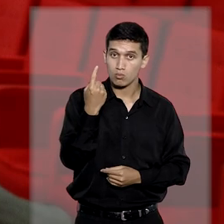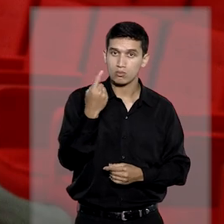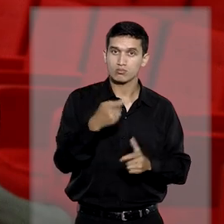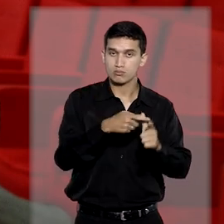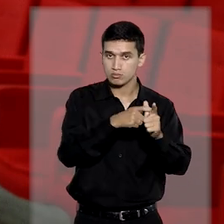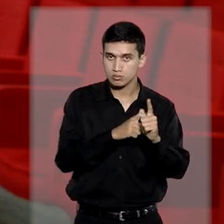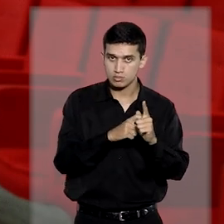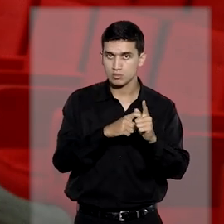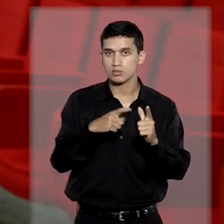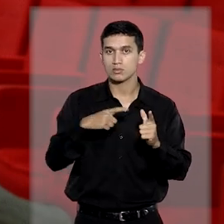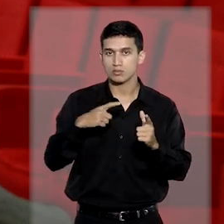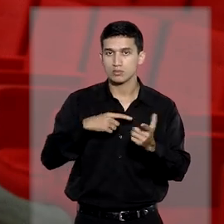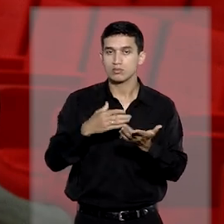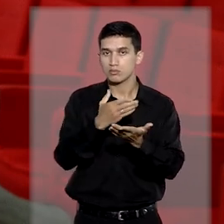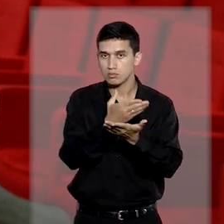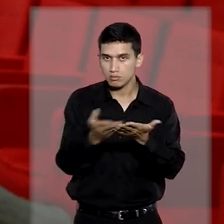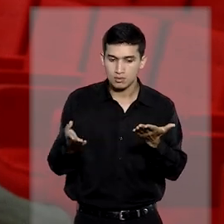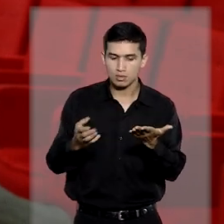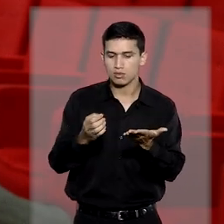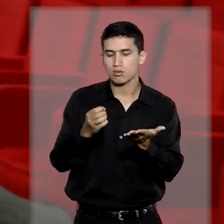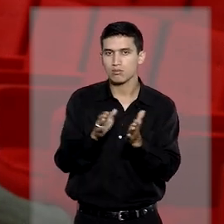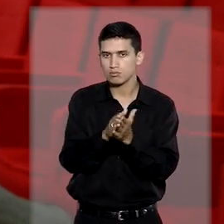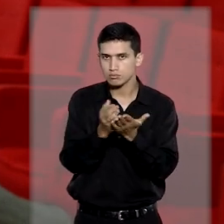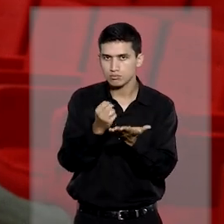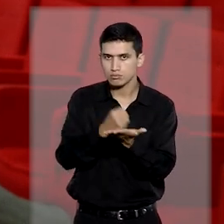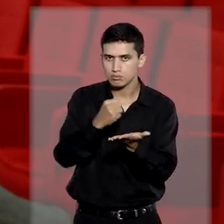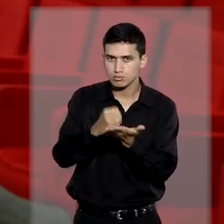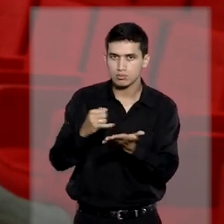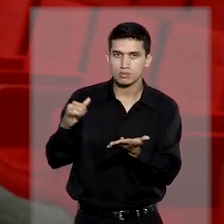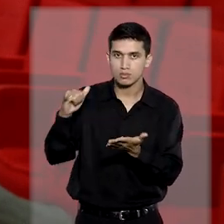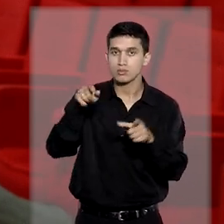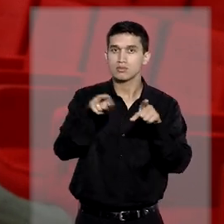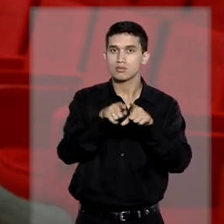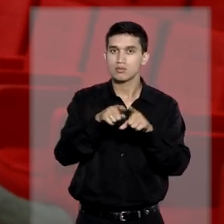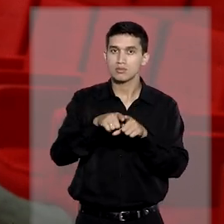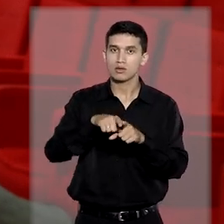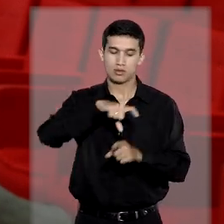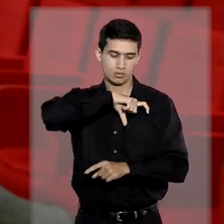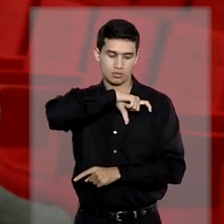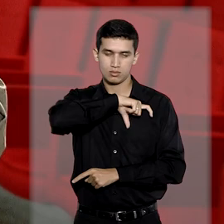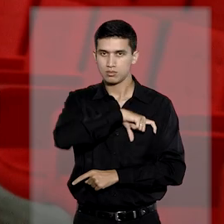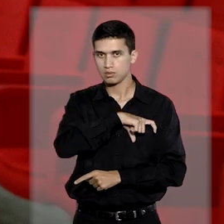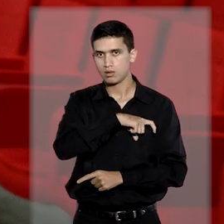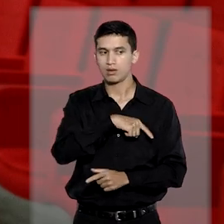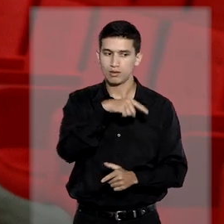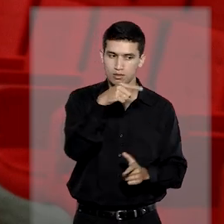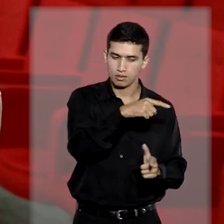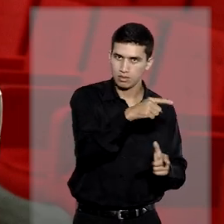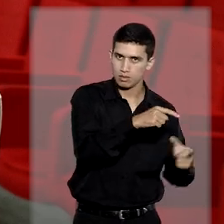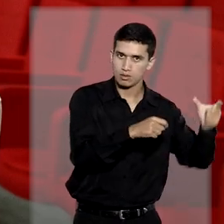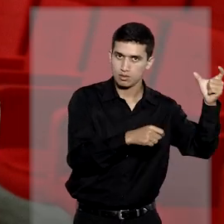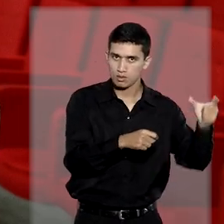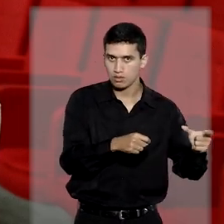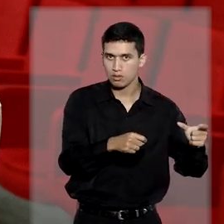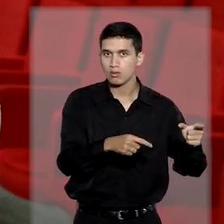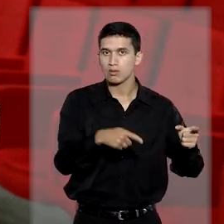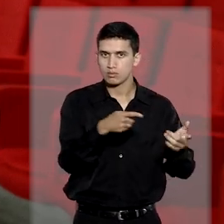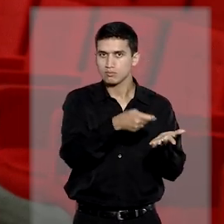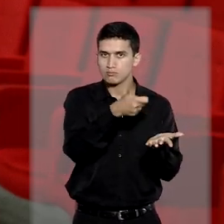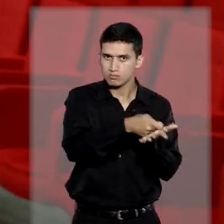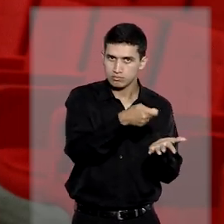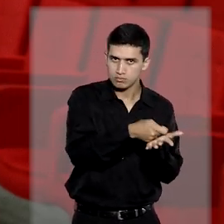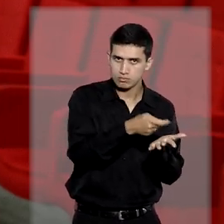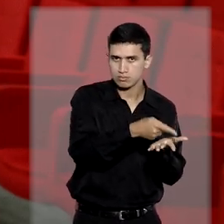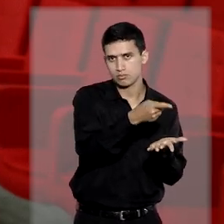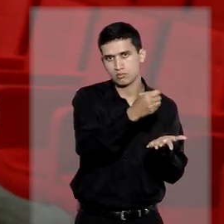de uma dívida, fossem suspensos o passaporte e a carteira de motorista do devedor como forma de pressioná-lo a cumprir a